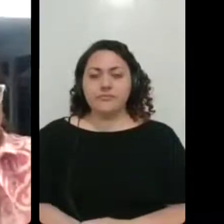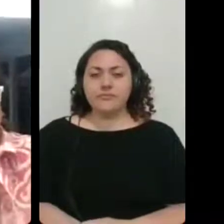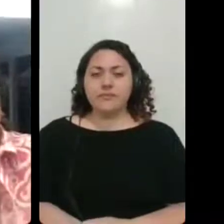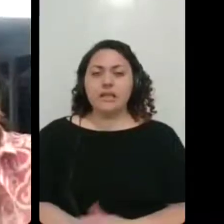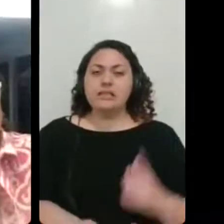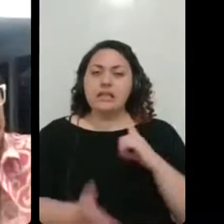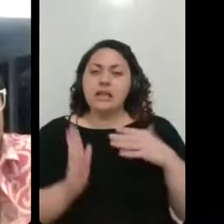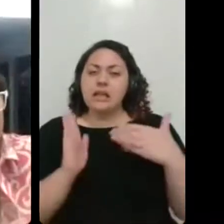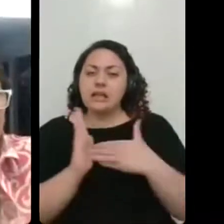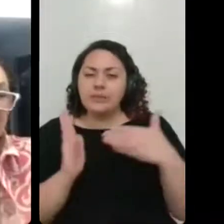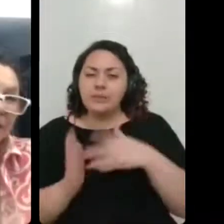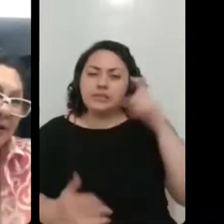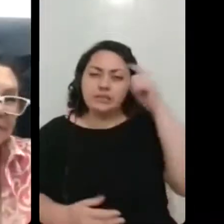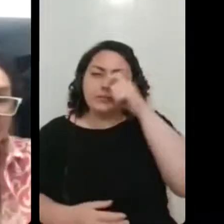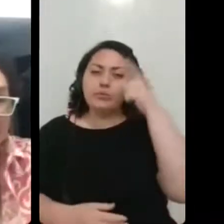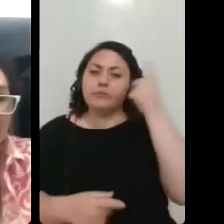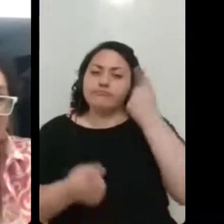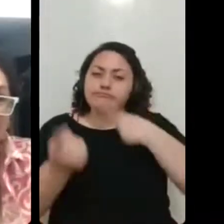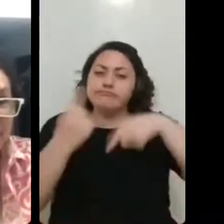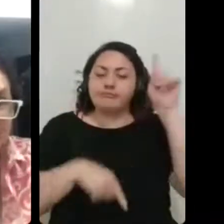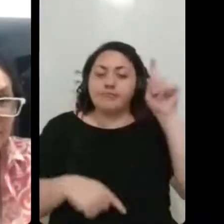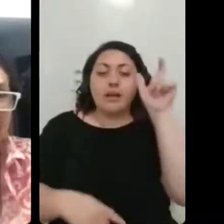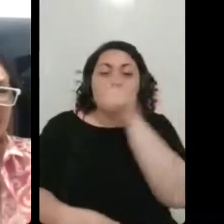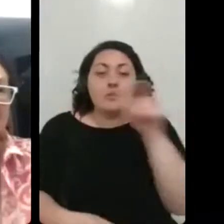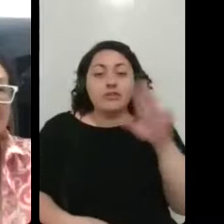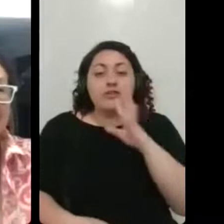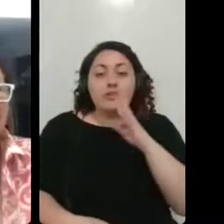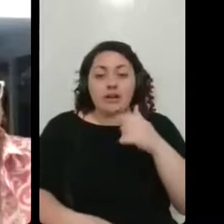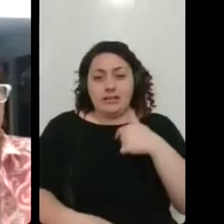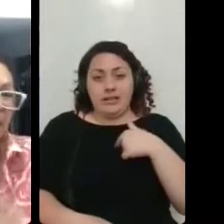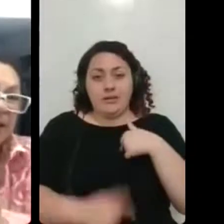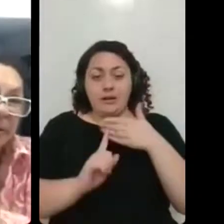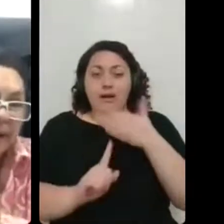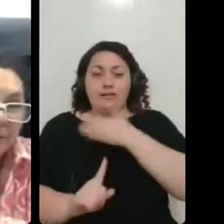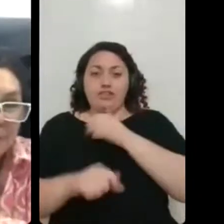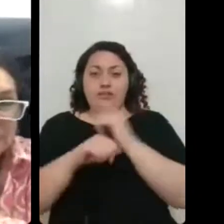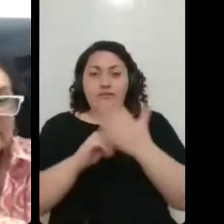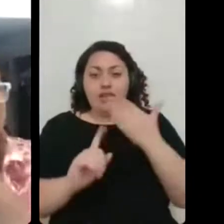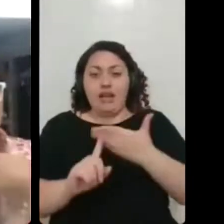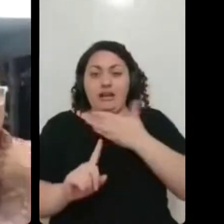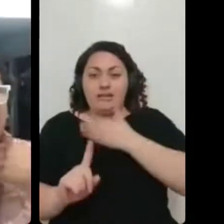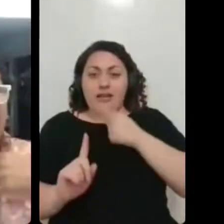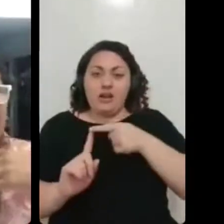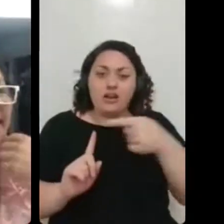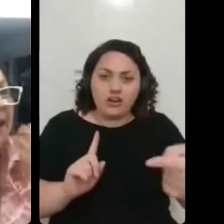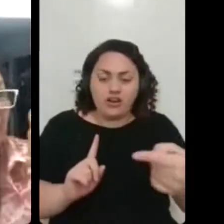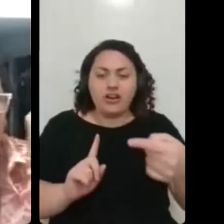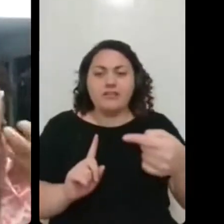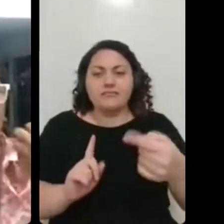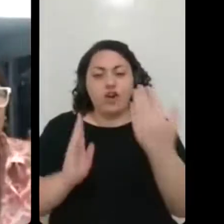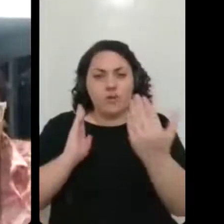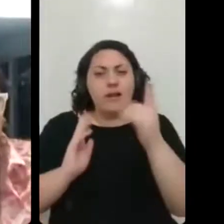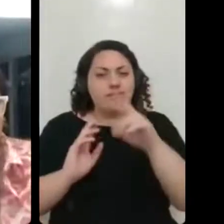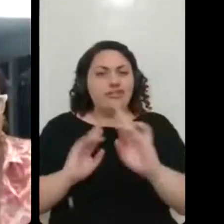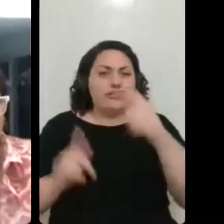conhecia anterior ao COVID, tá vendo uma simulinha bem diferente, assim, uma simulinha de cabelão comprido e eu